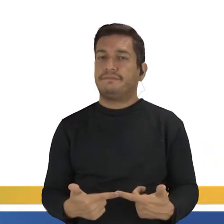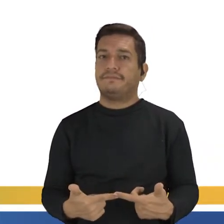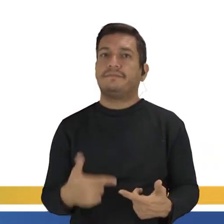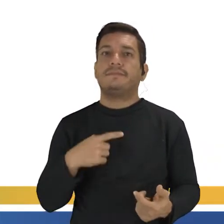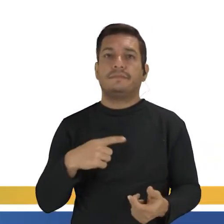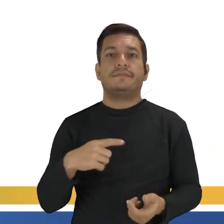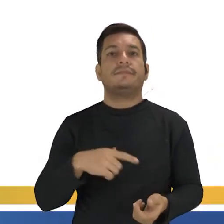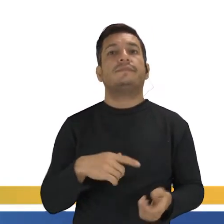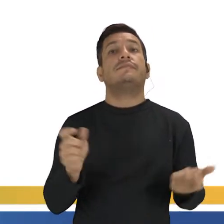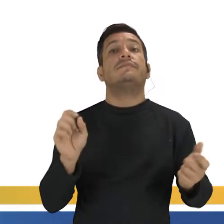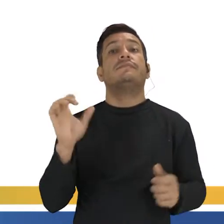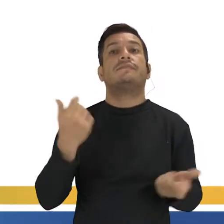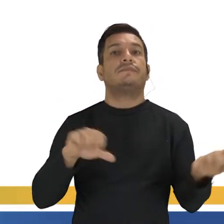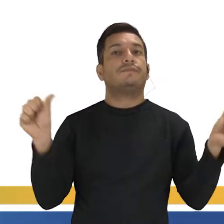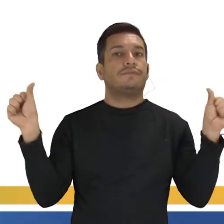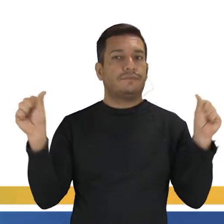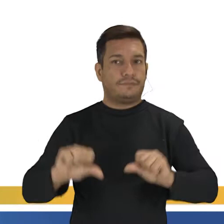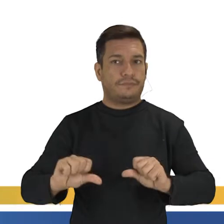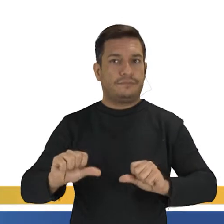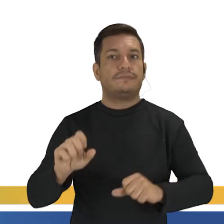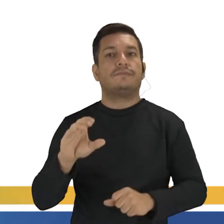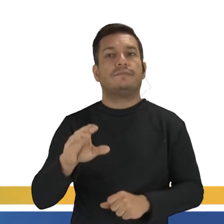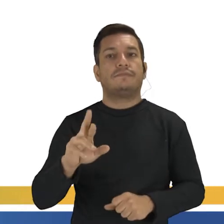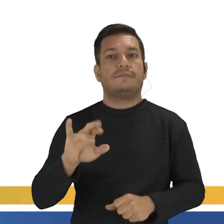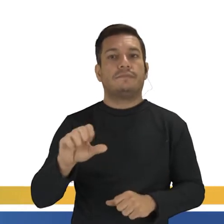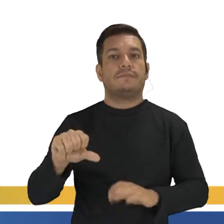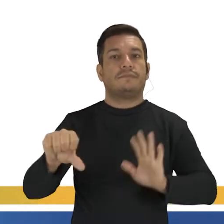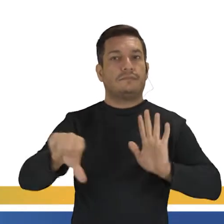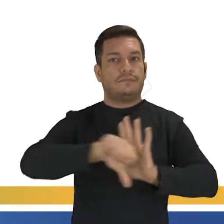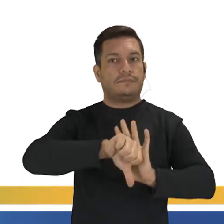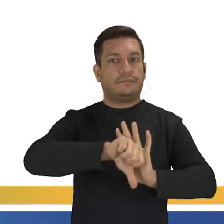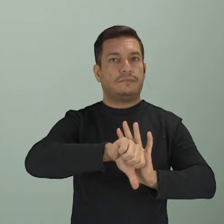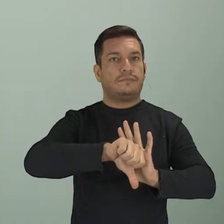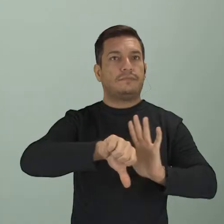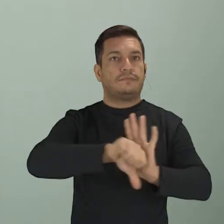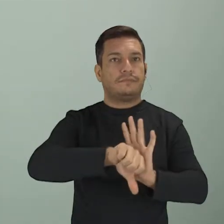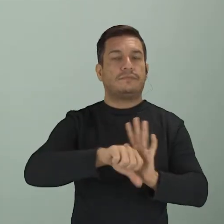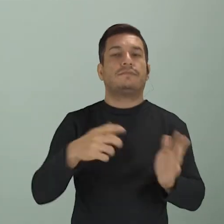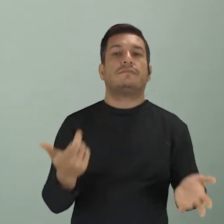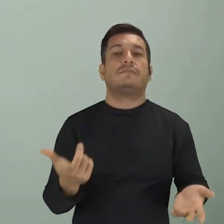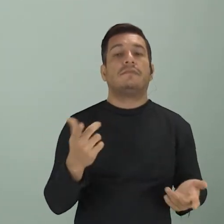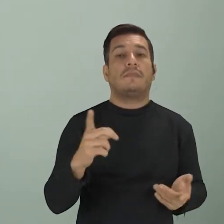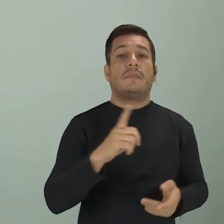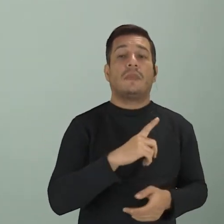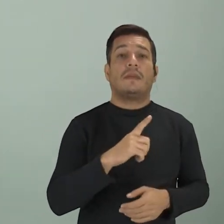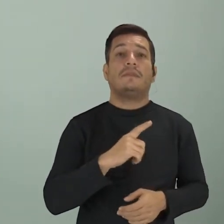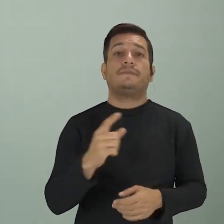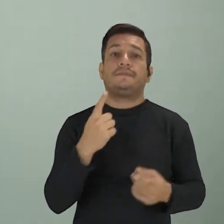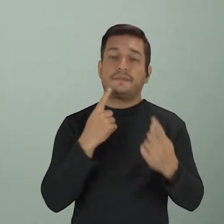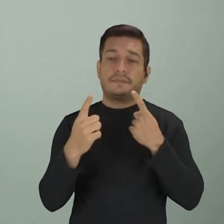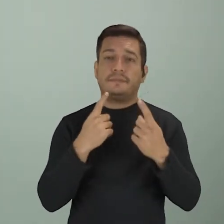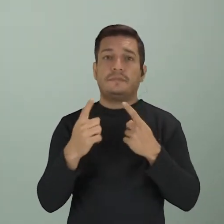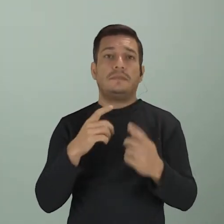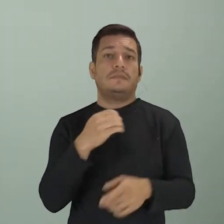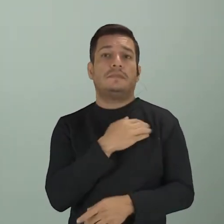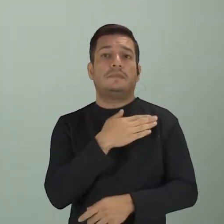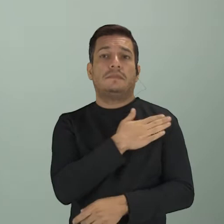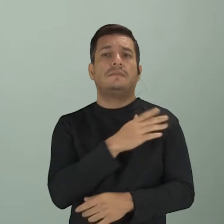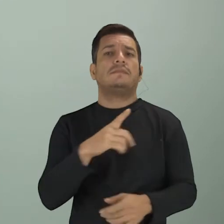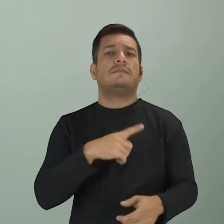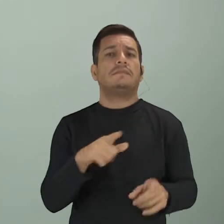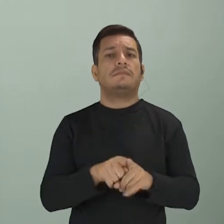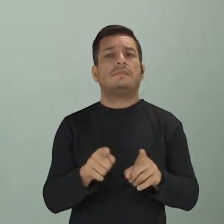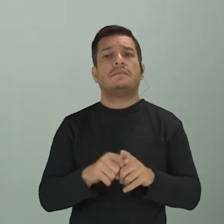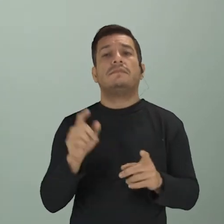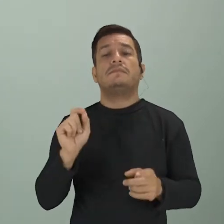cenário de crise. E aí, esse debate, né? Sobre o racismo, ele se torna à tona. Mas não é só sobre o racismo. Também as